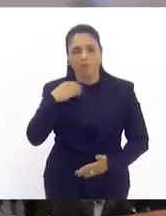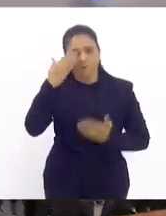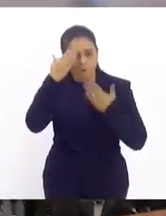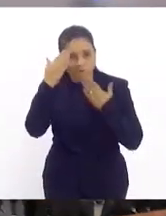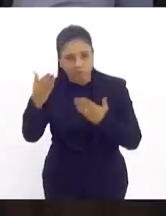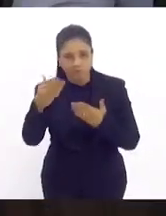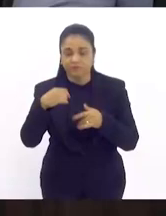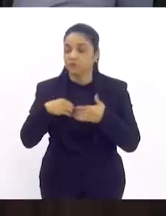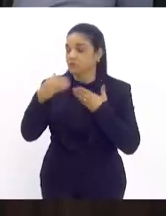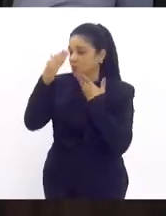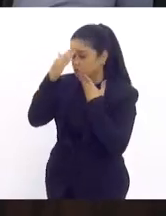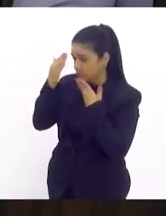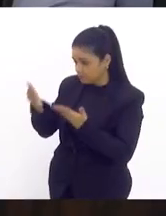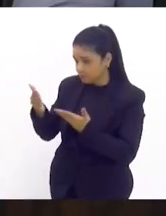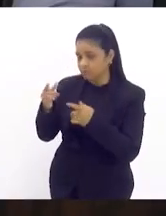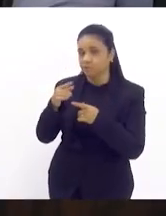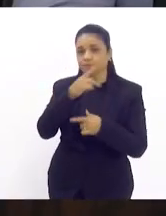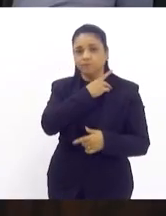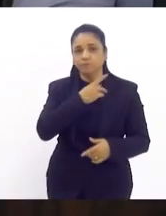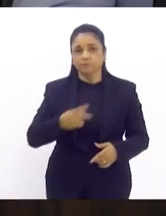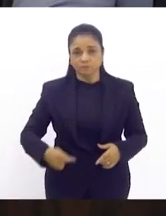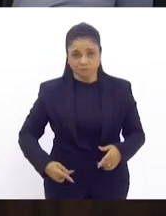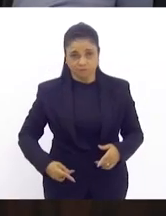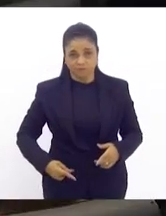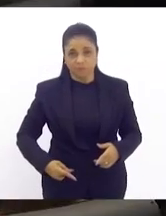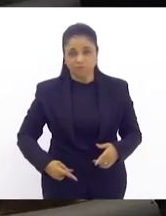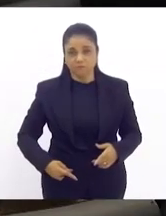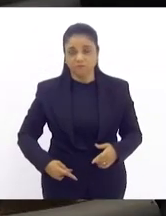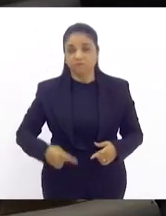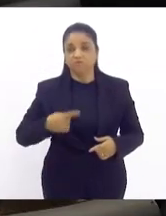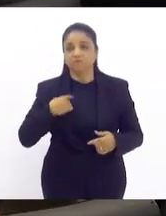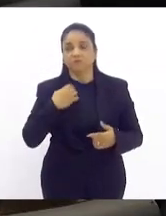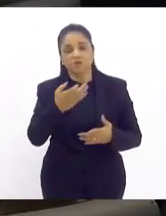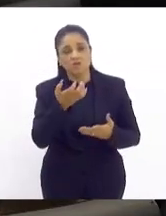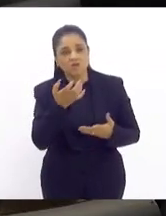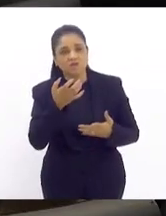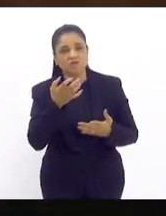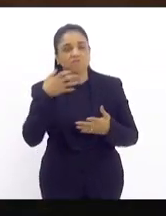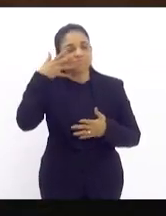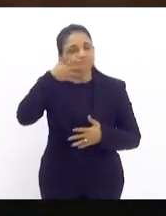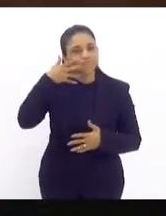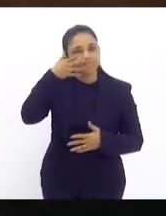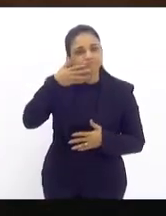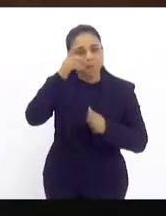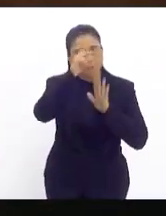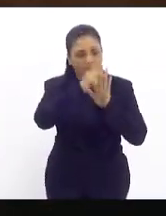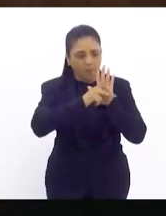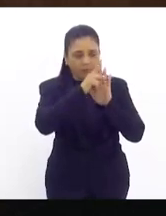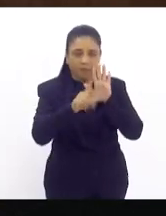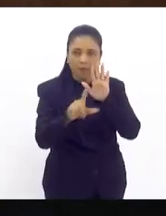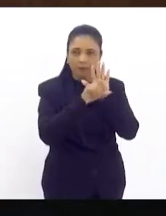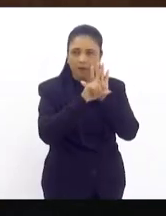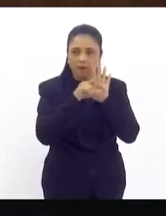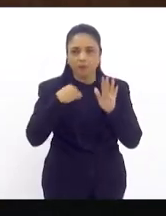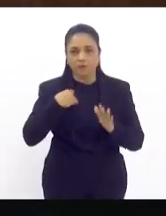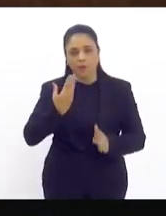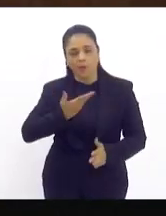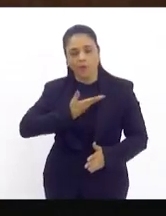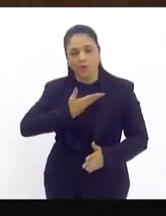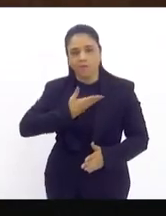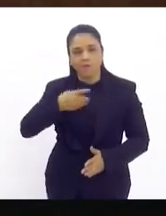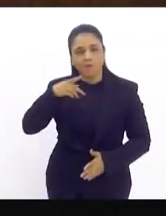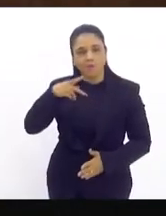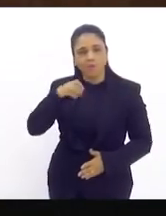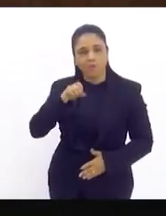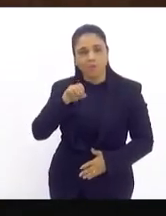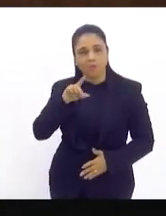obrigado eu não se presidente queria falar a respeito desse projeto de lei do meu amigo Felipe Poubel